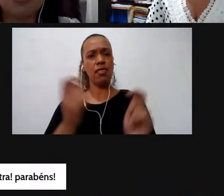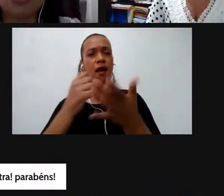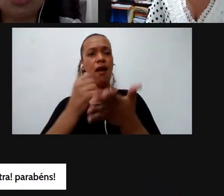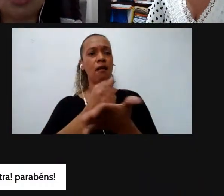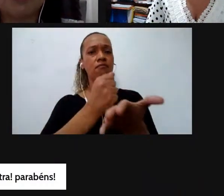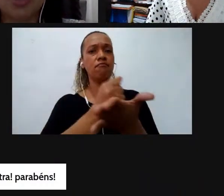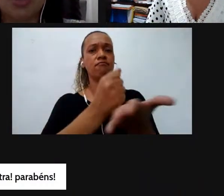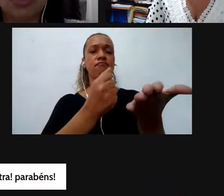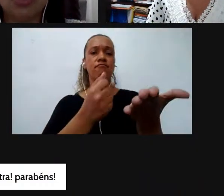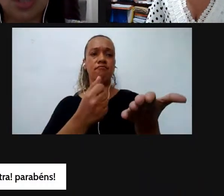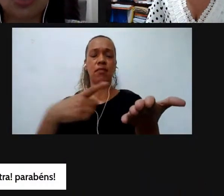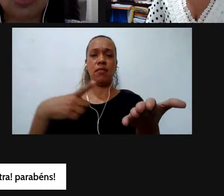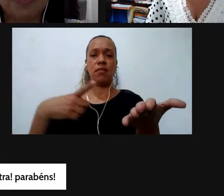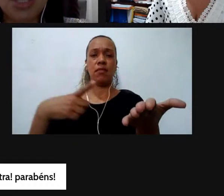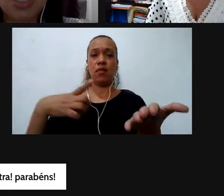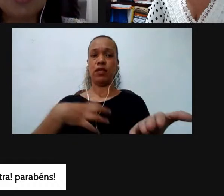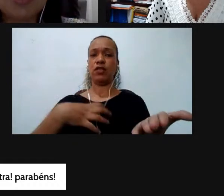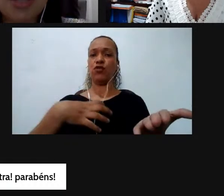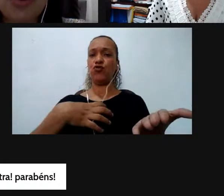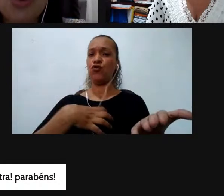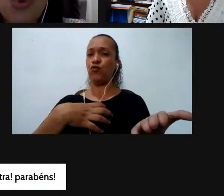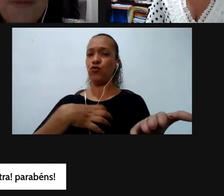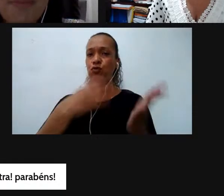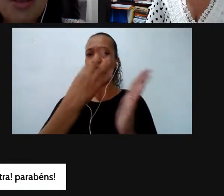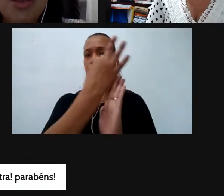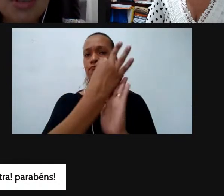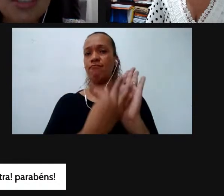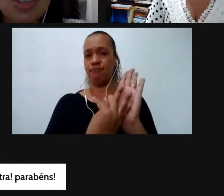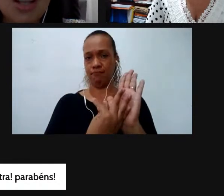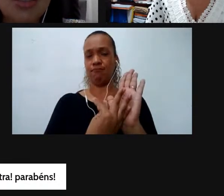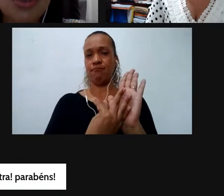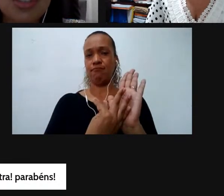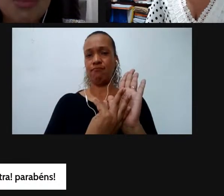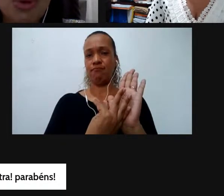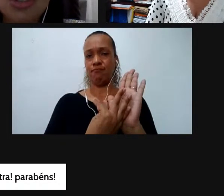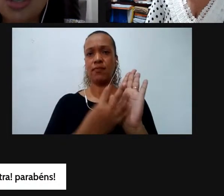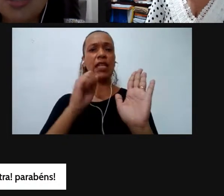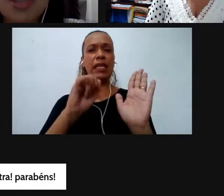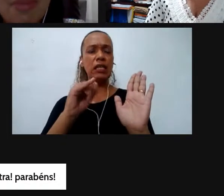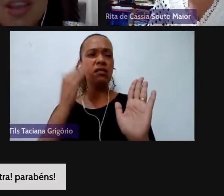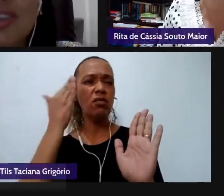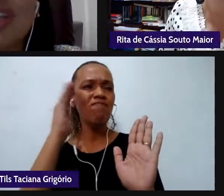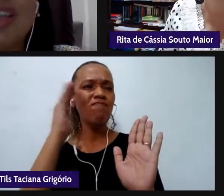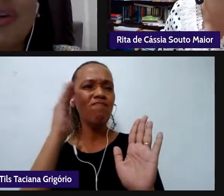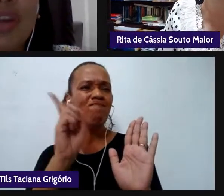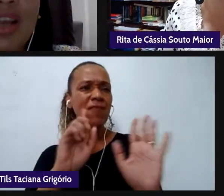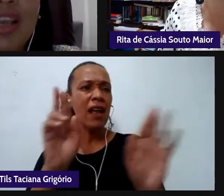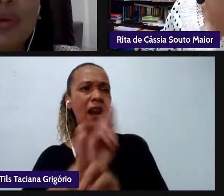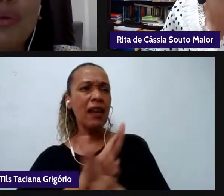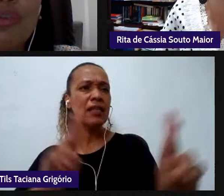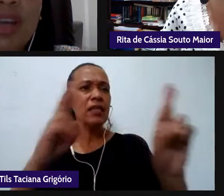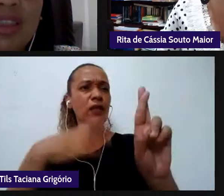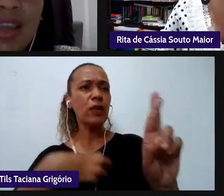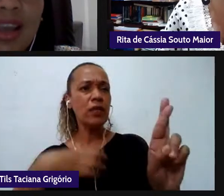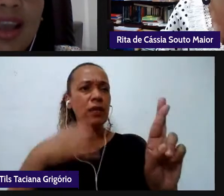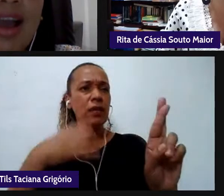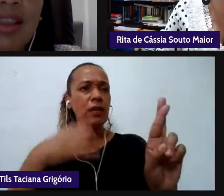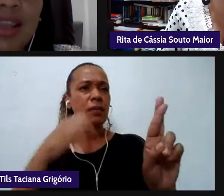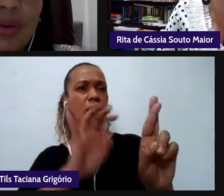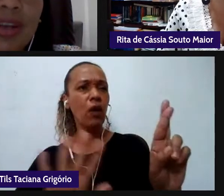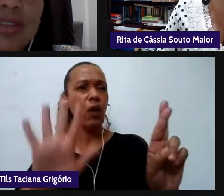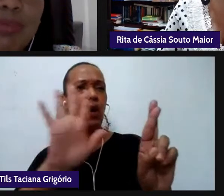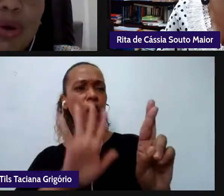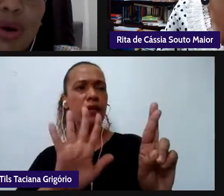para um sentido do texto e se eu não compreendo essas relações semióticas independente da teoria aqui eu não vou me ater